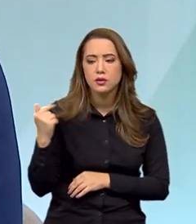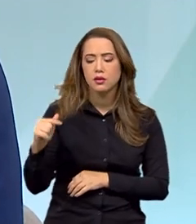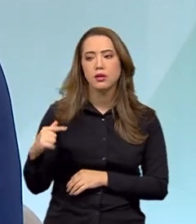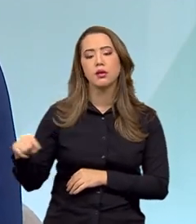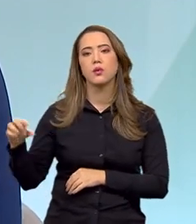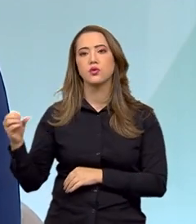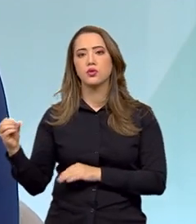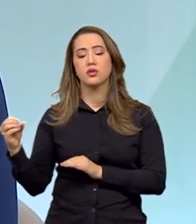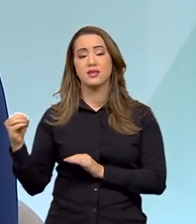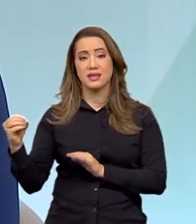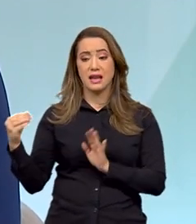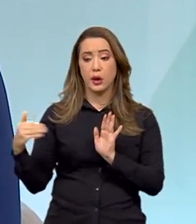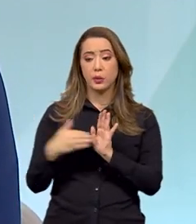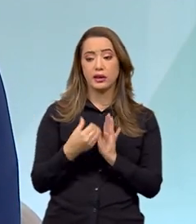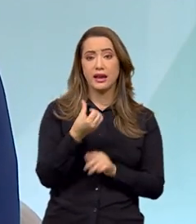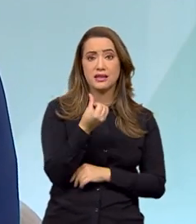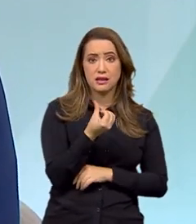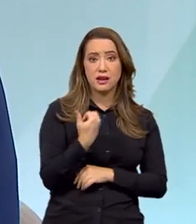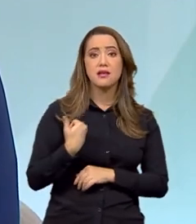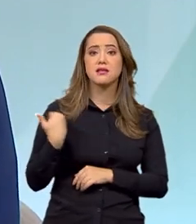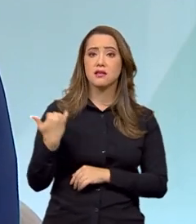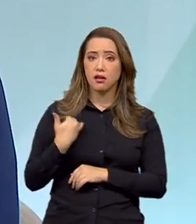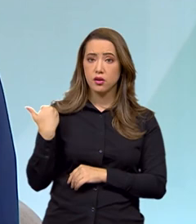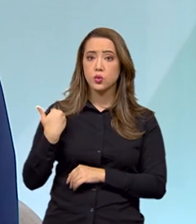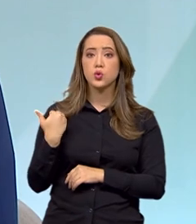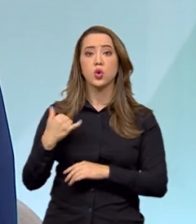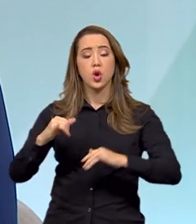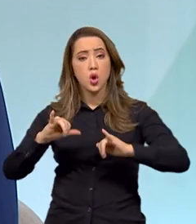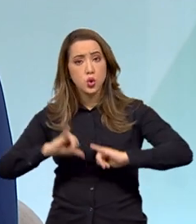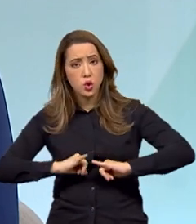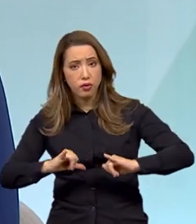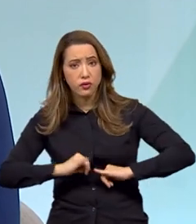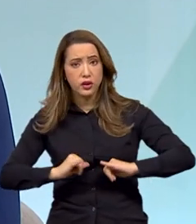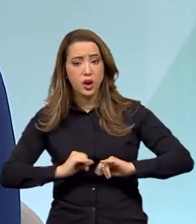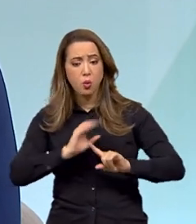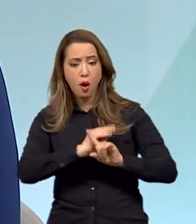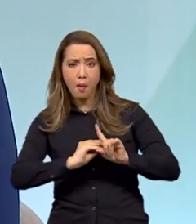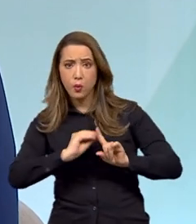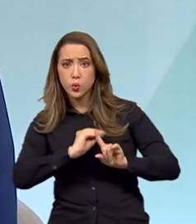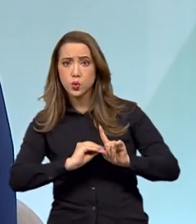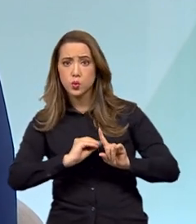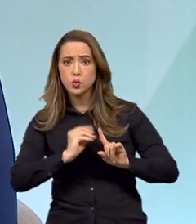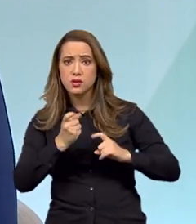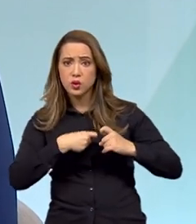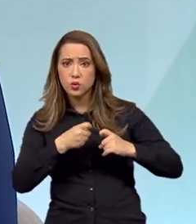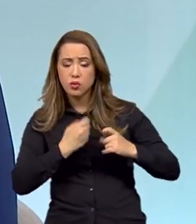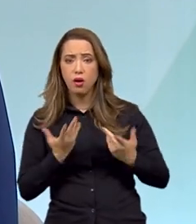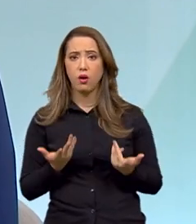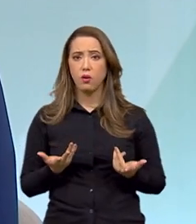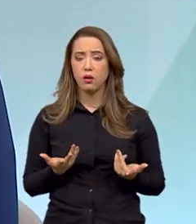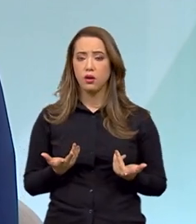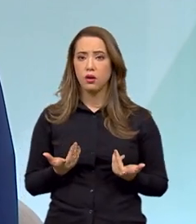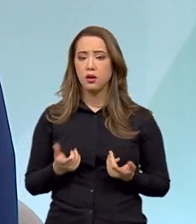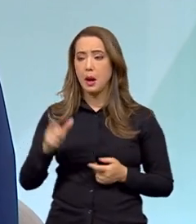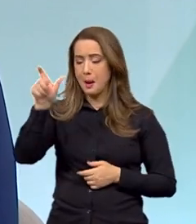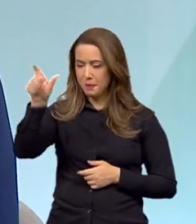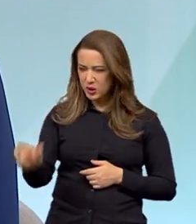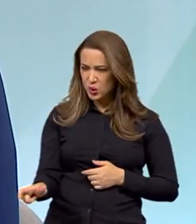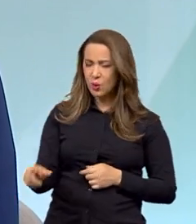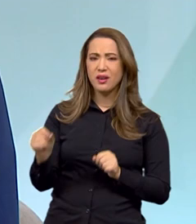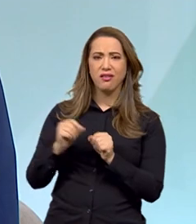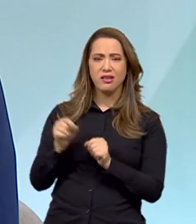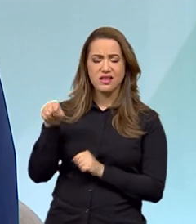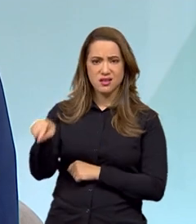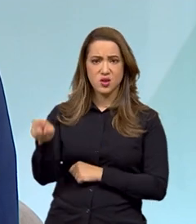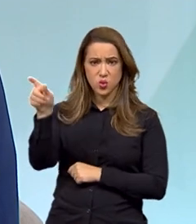caso, as sequelas serão ainda maiores na vida dessa criança. É algo realmente intolerável. O abusador, é importante reforçar,